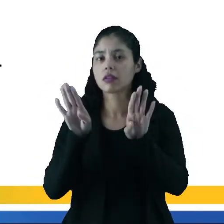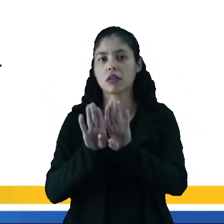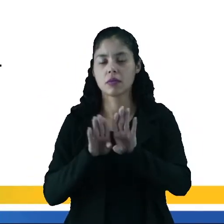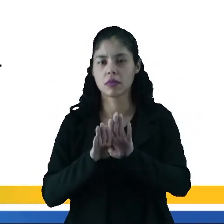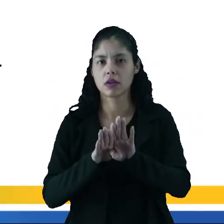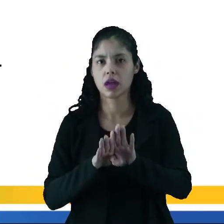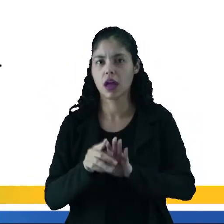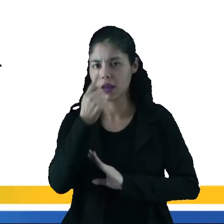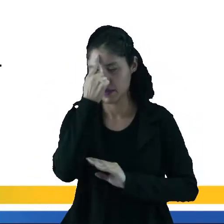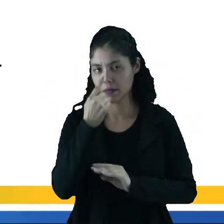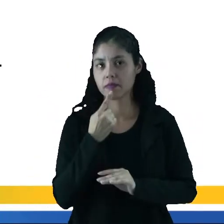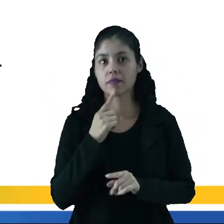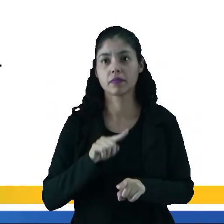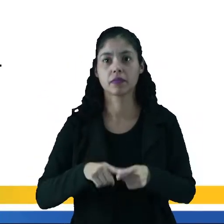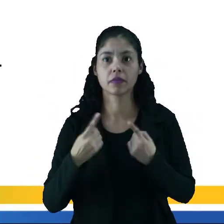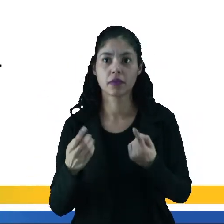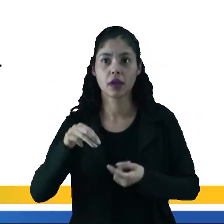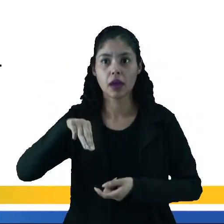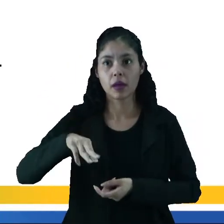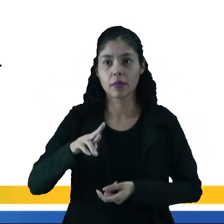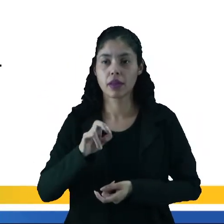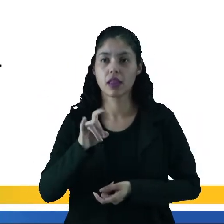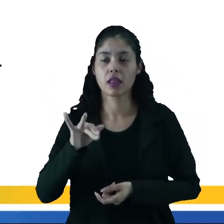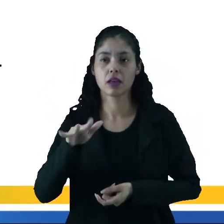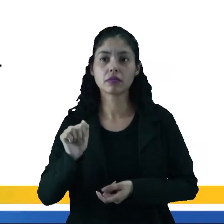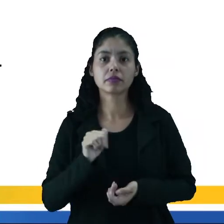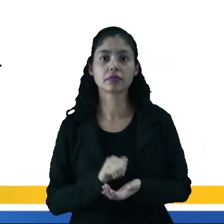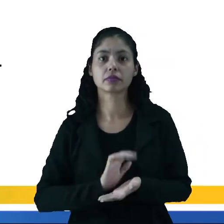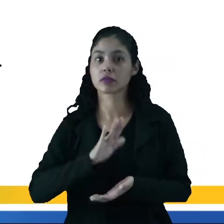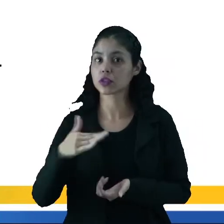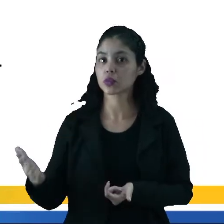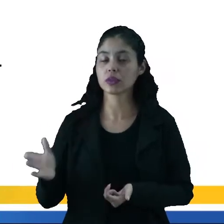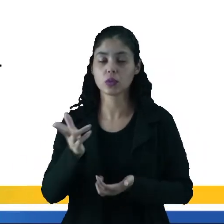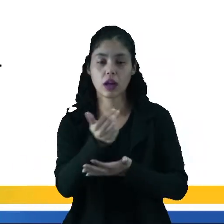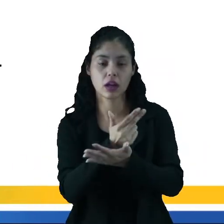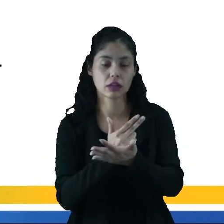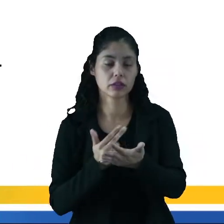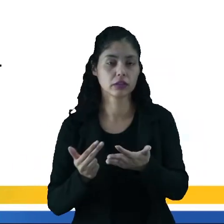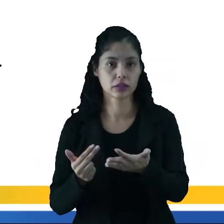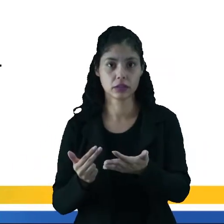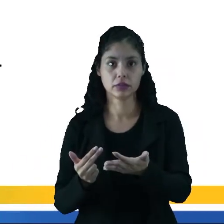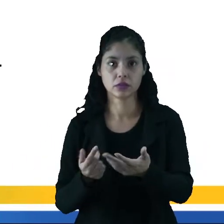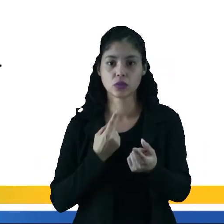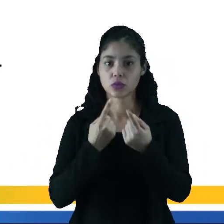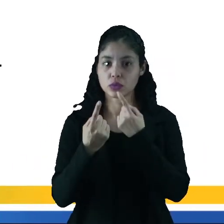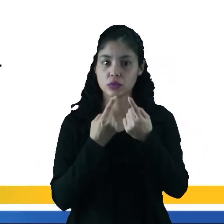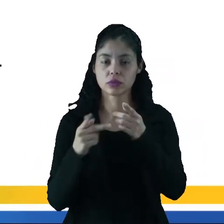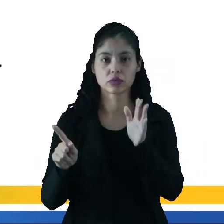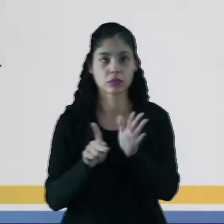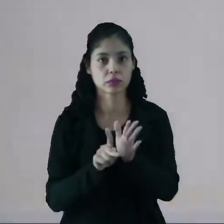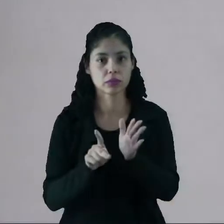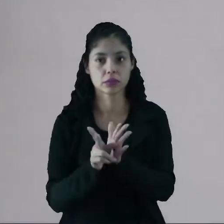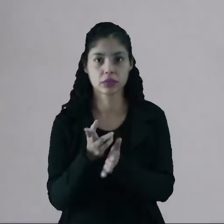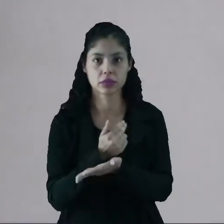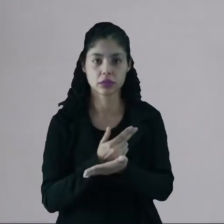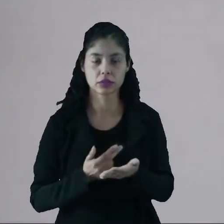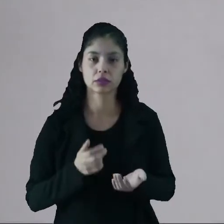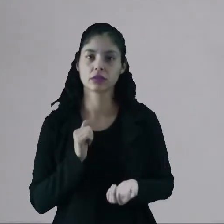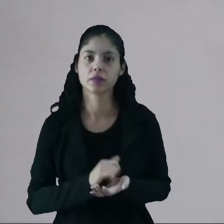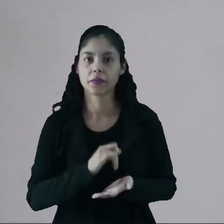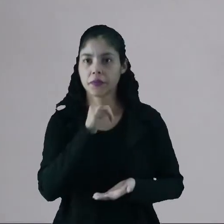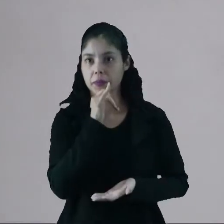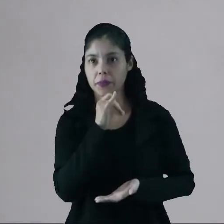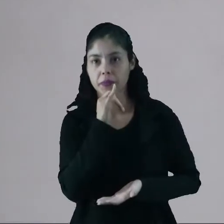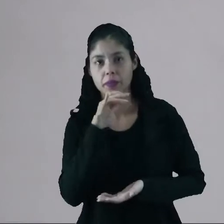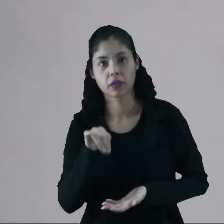maior à cena, sim. Mas metalinguagem é quando a arte conversa com a própria arte. Nós temos